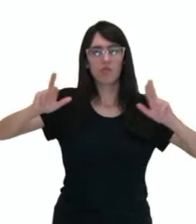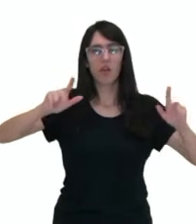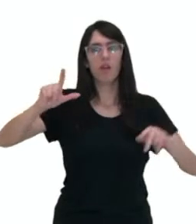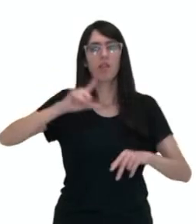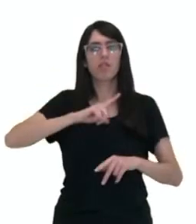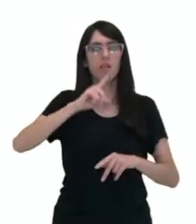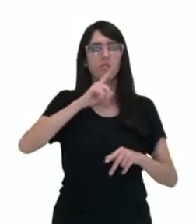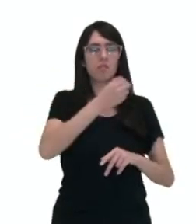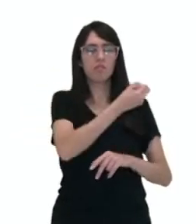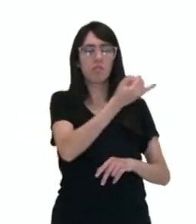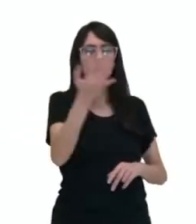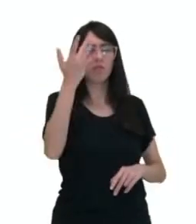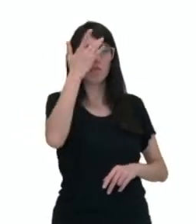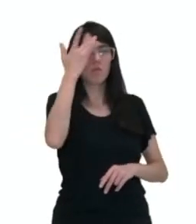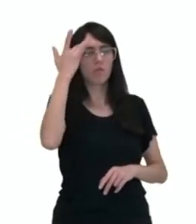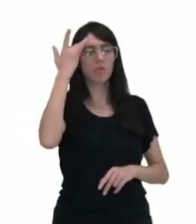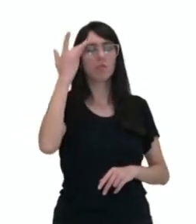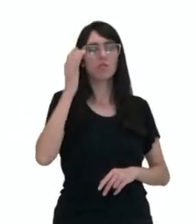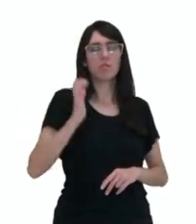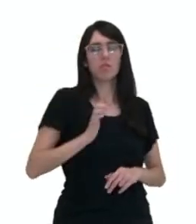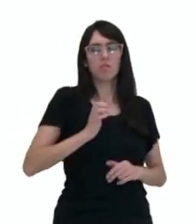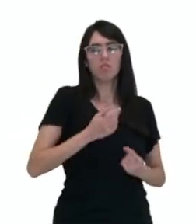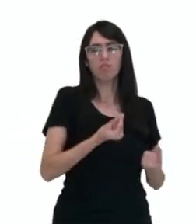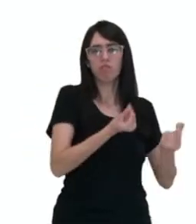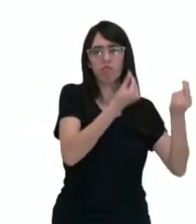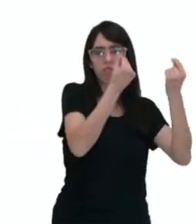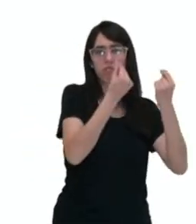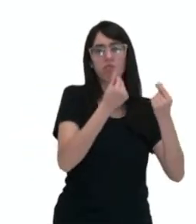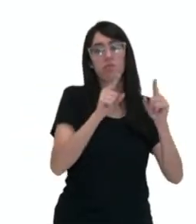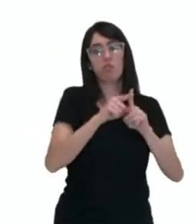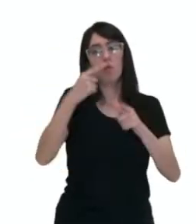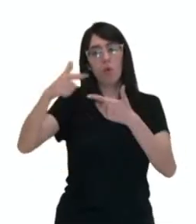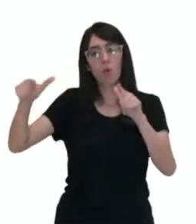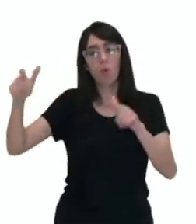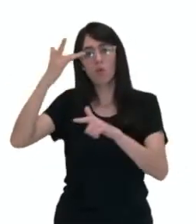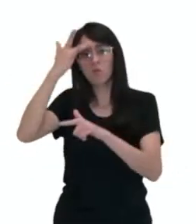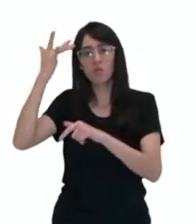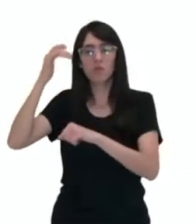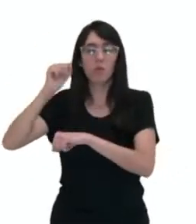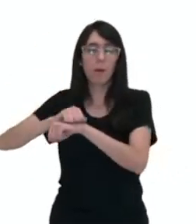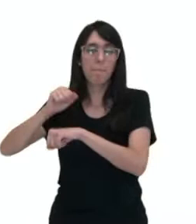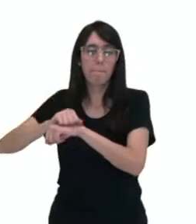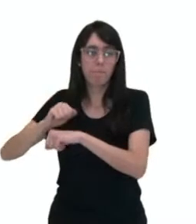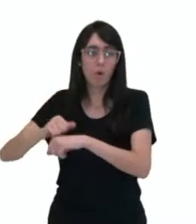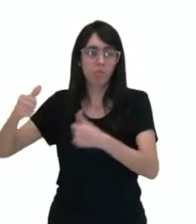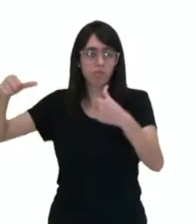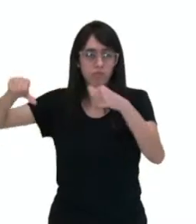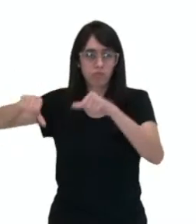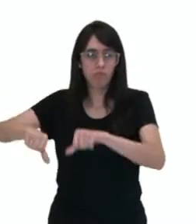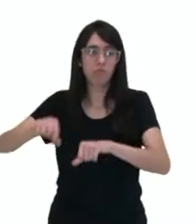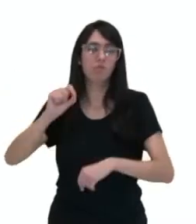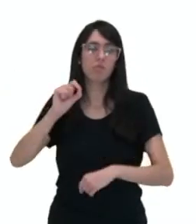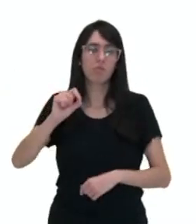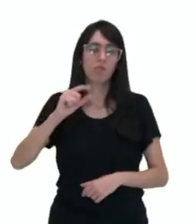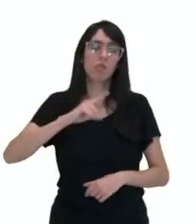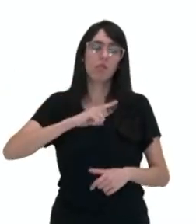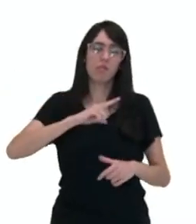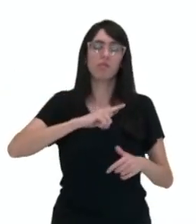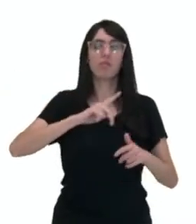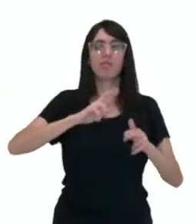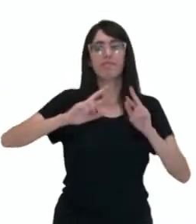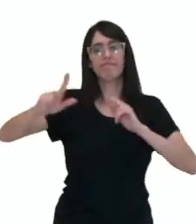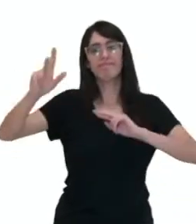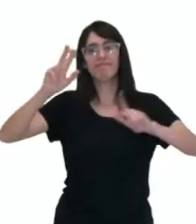uma vida de classe média, classe média alta ou que estão em situação de pobreza, estariam nessas condições por